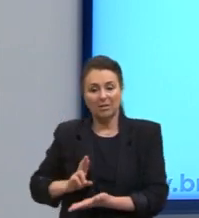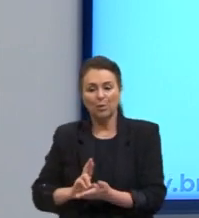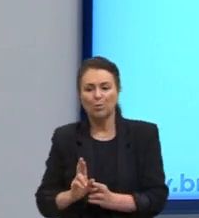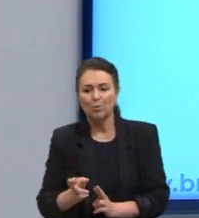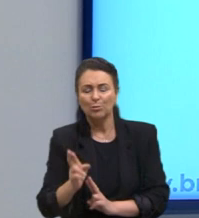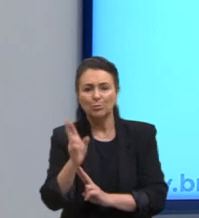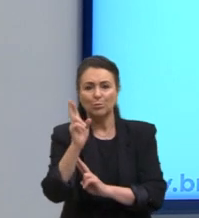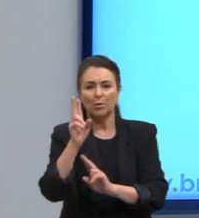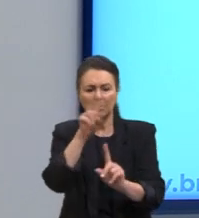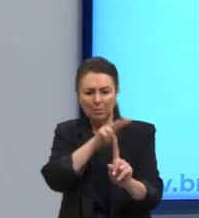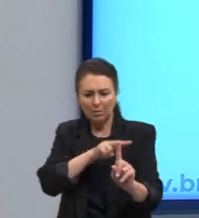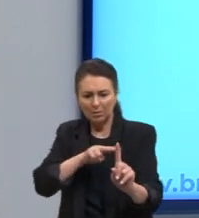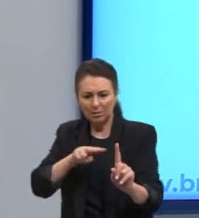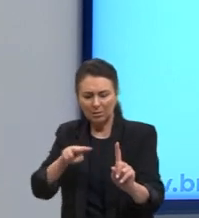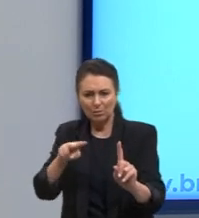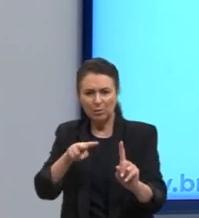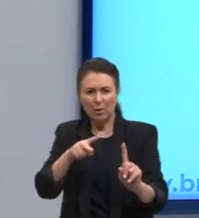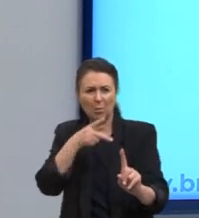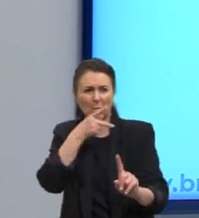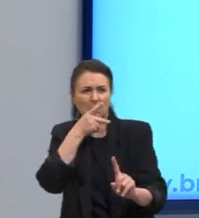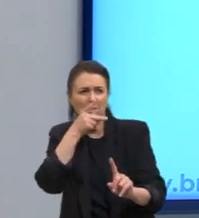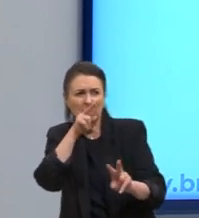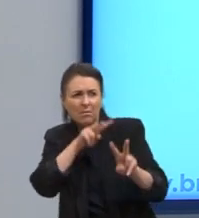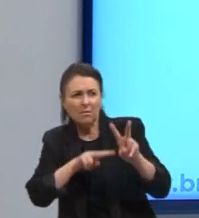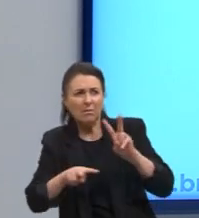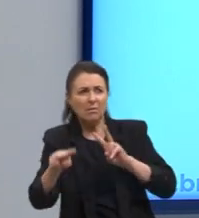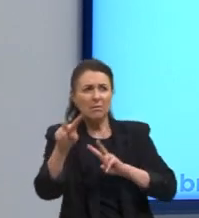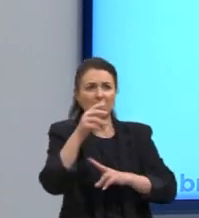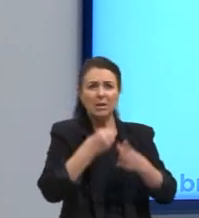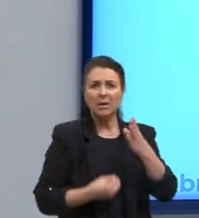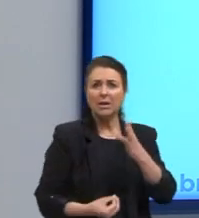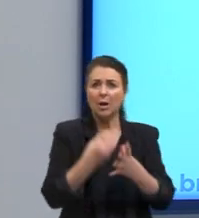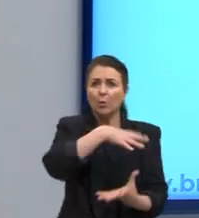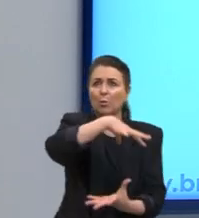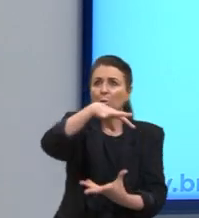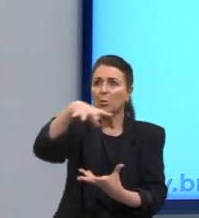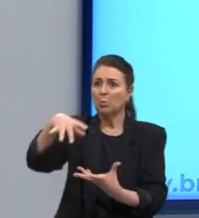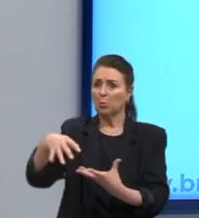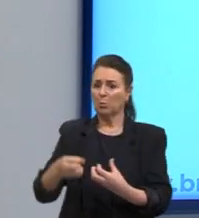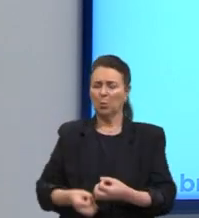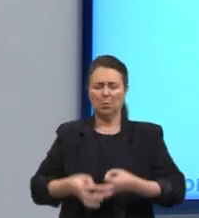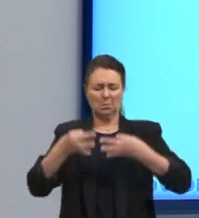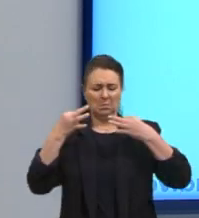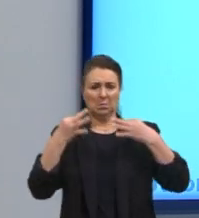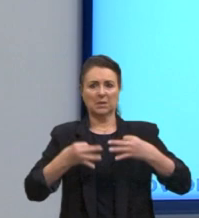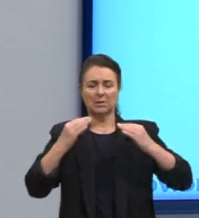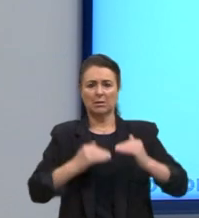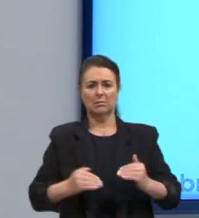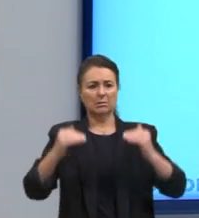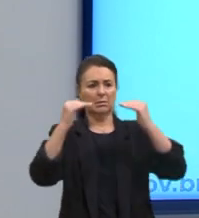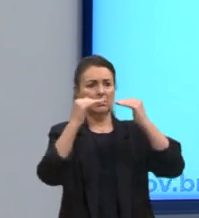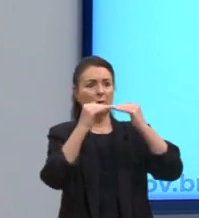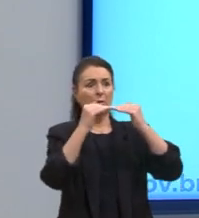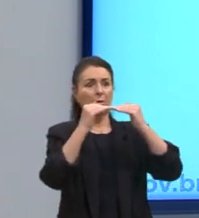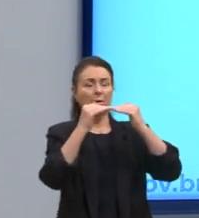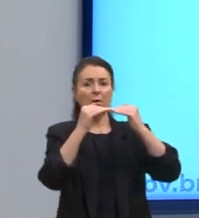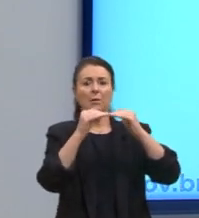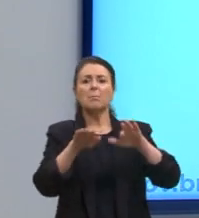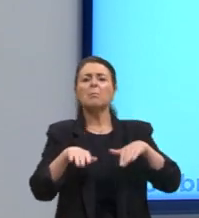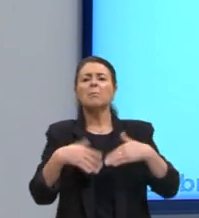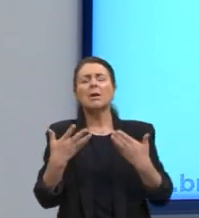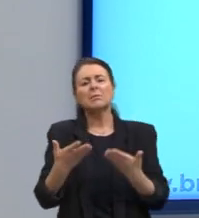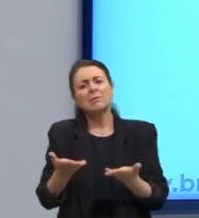perspectiva platônica de criar um mundo ideal, dessa padronização, e fica desconectada da realidade. Porque